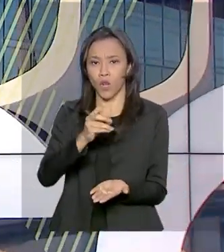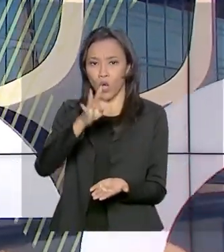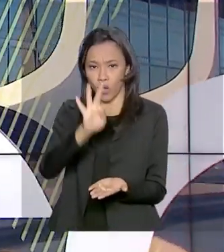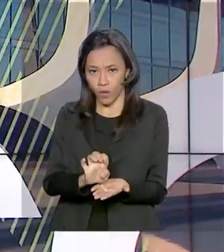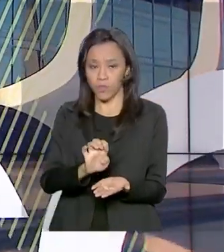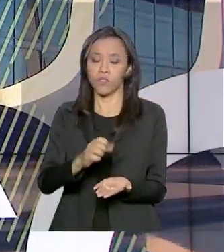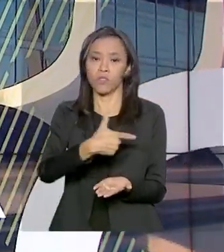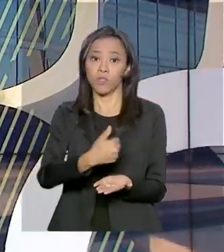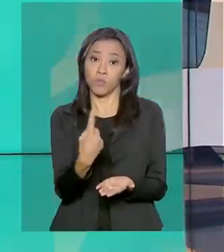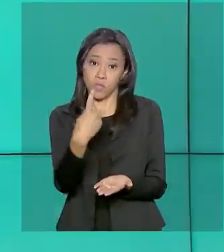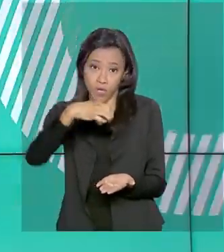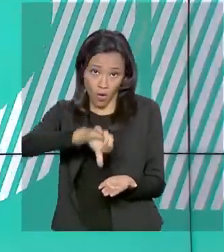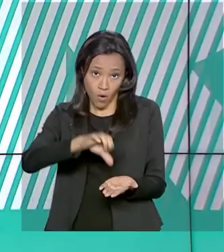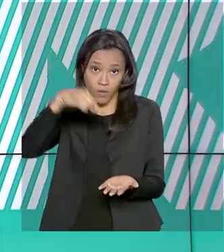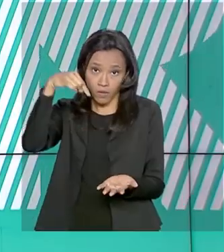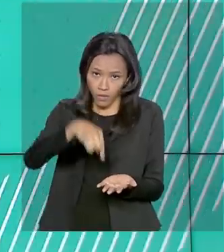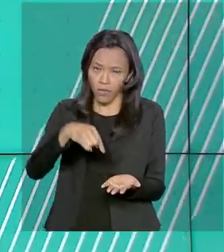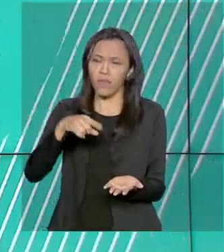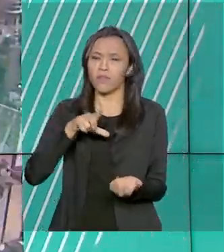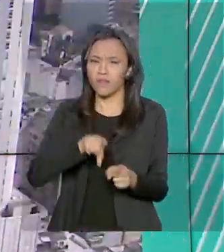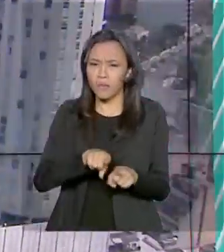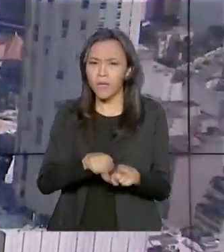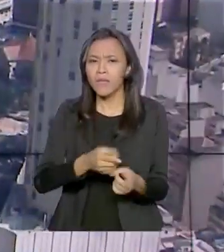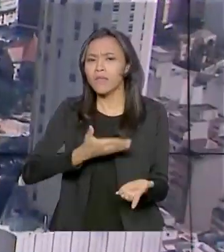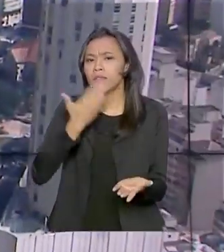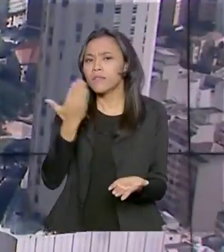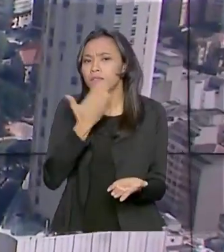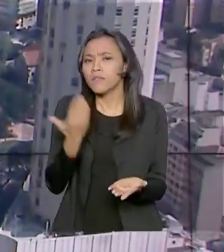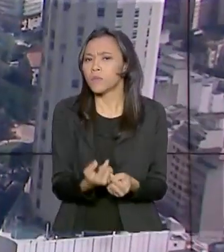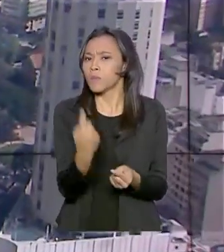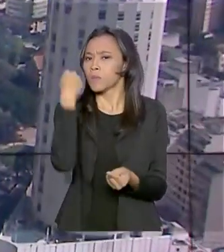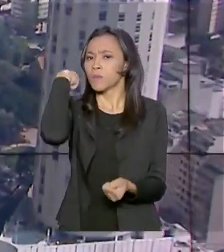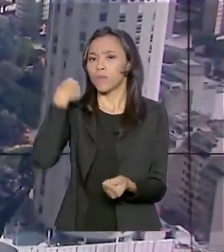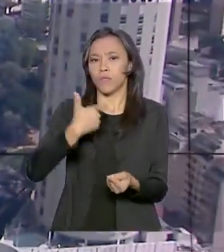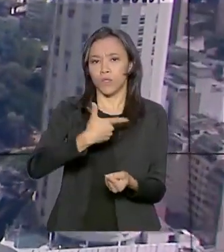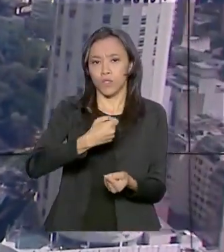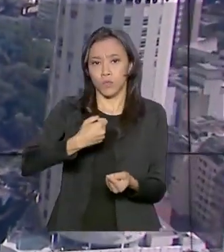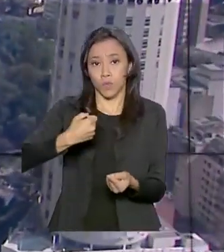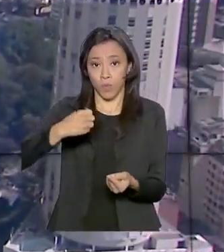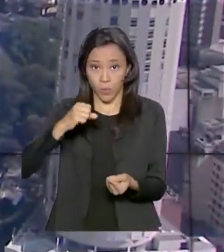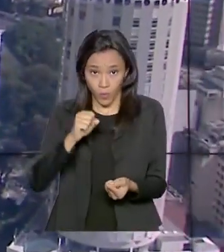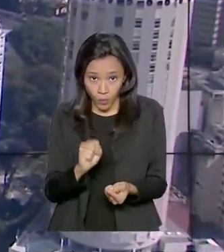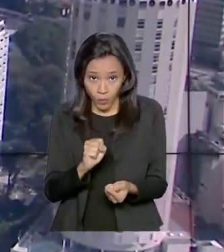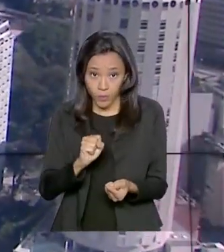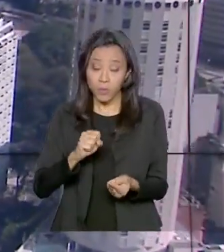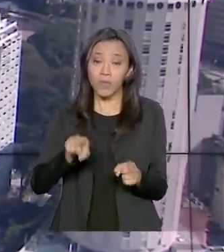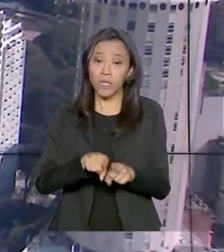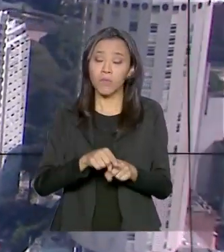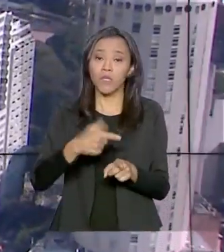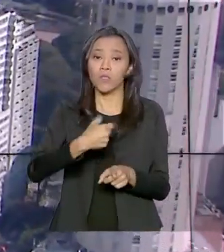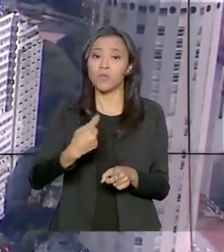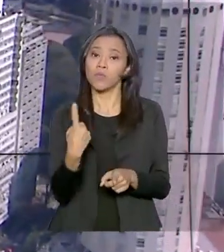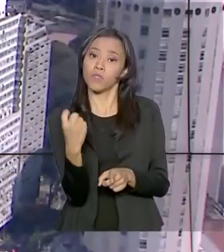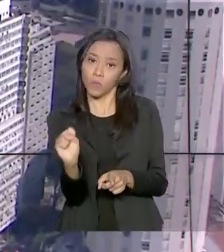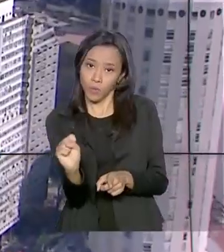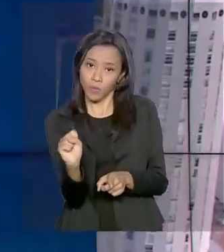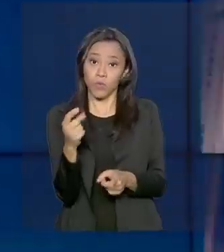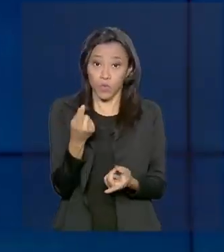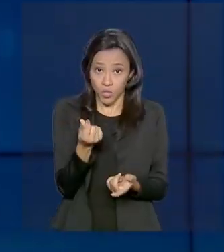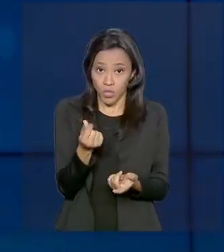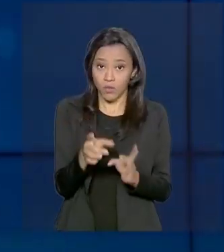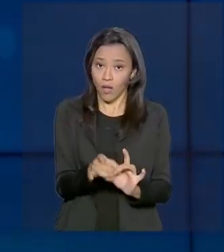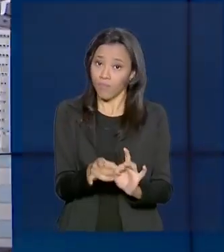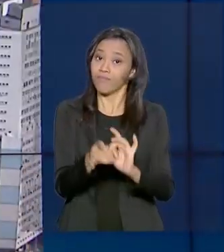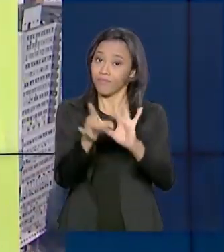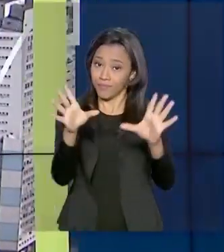O lote inclui também restituições residuais dos exercícios de 2008 a 2018. E o dinheiro vai estar